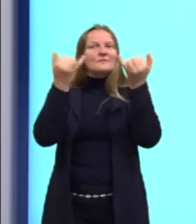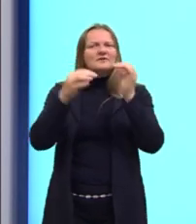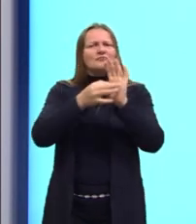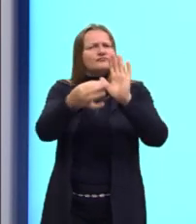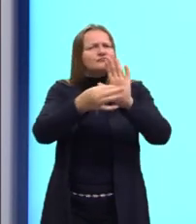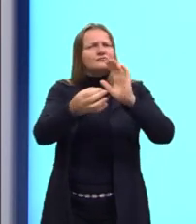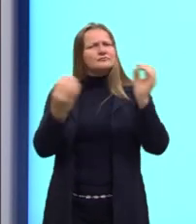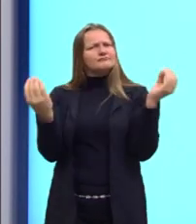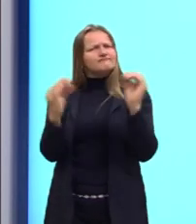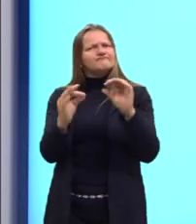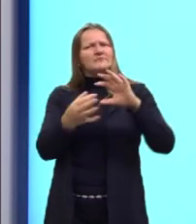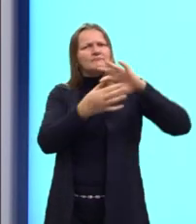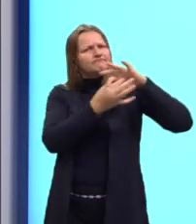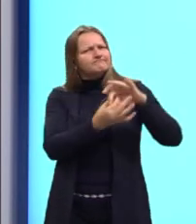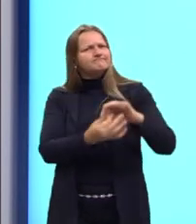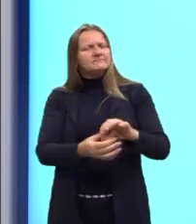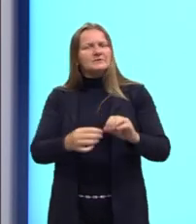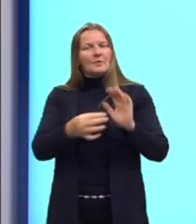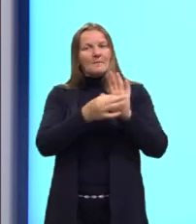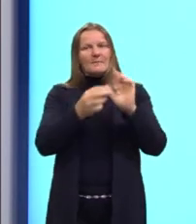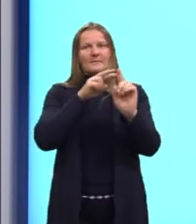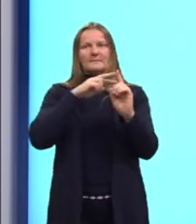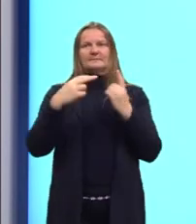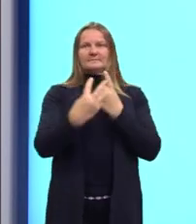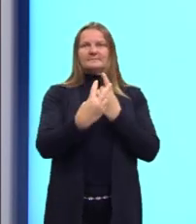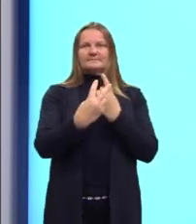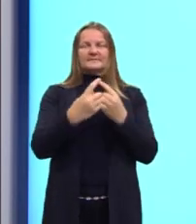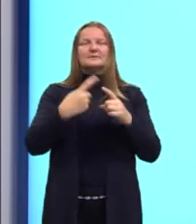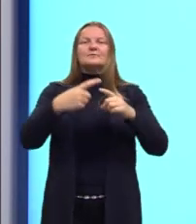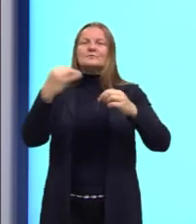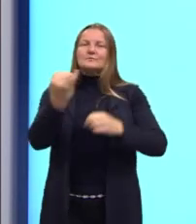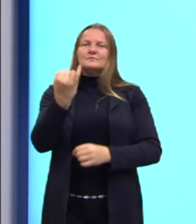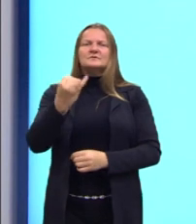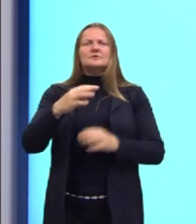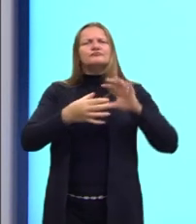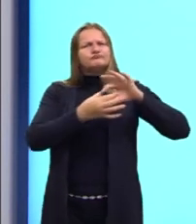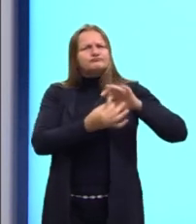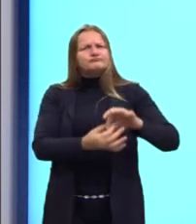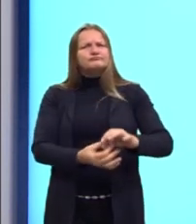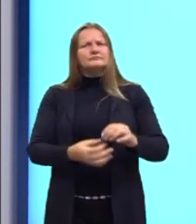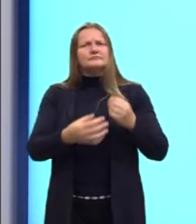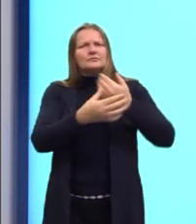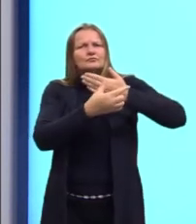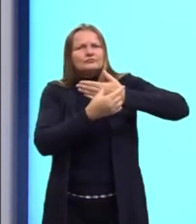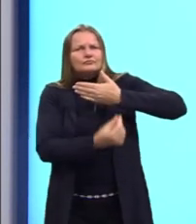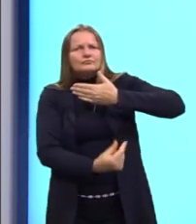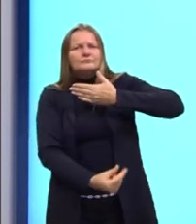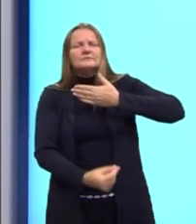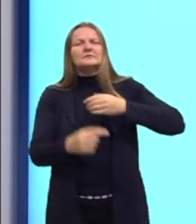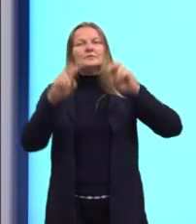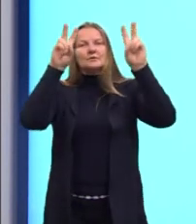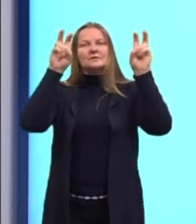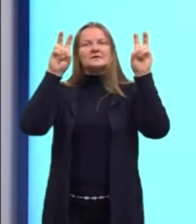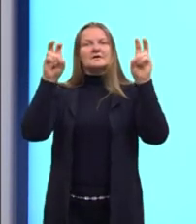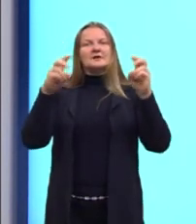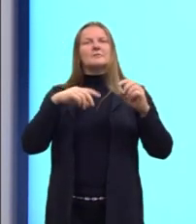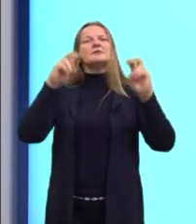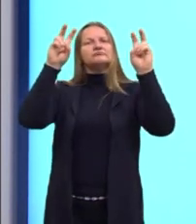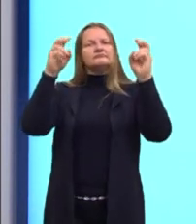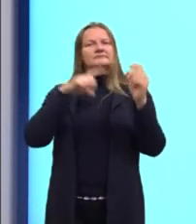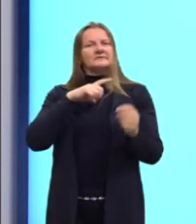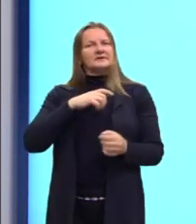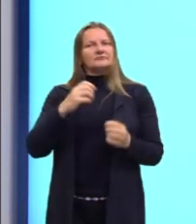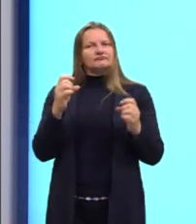argumentos de maneira que defenda o teu ponto de vista. E isso tem que ser coerente com a temática que está sendo trabalhada.